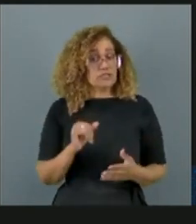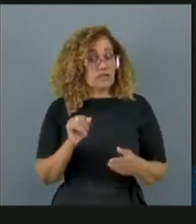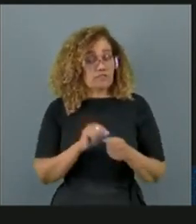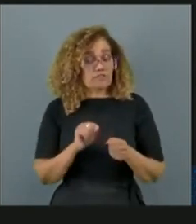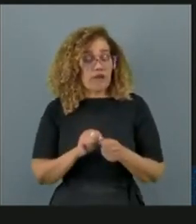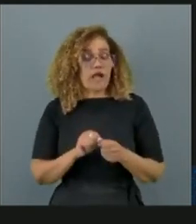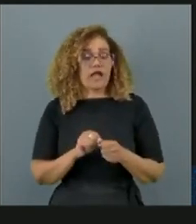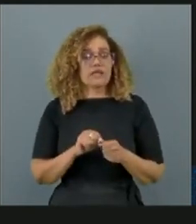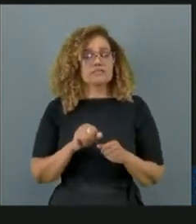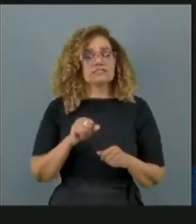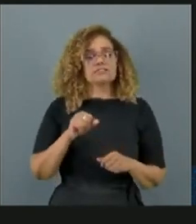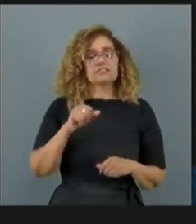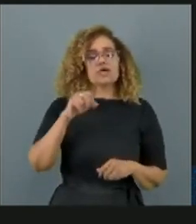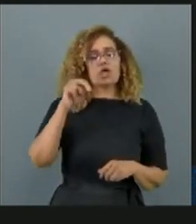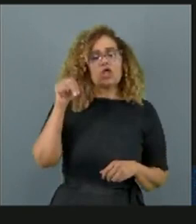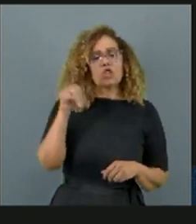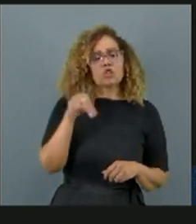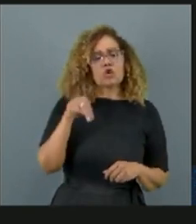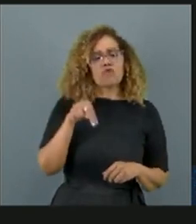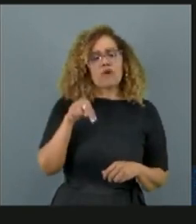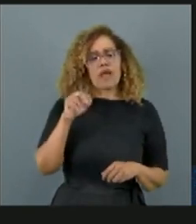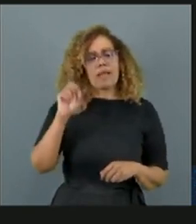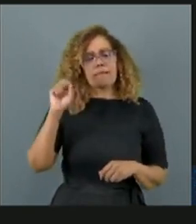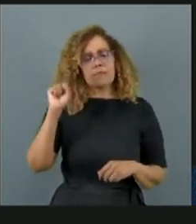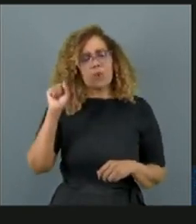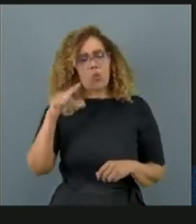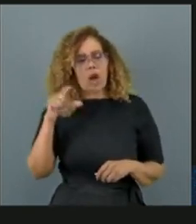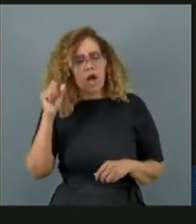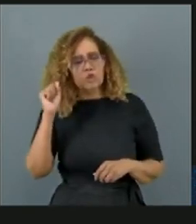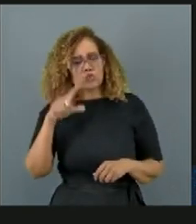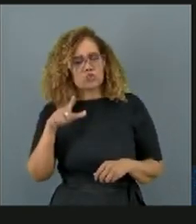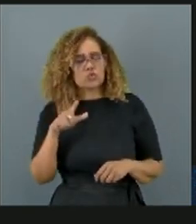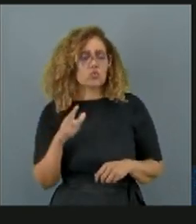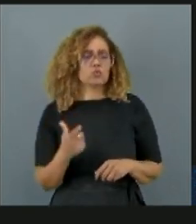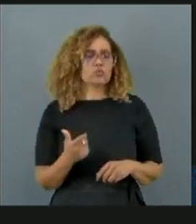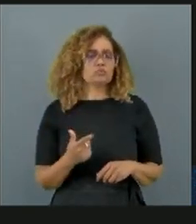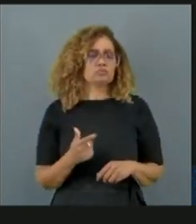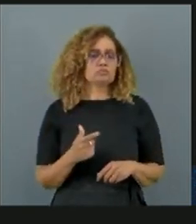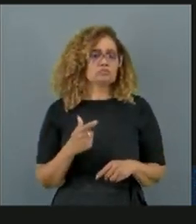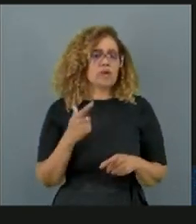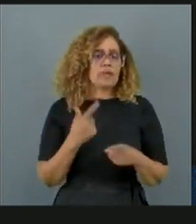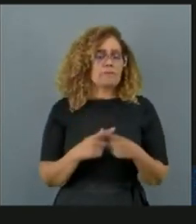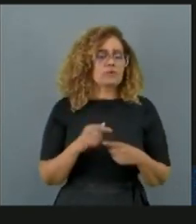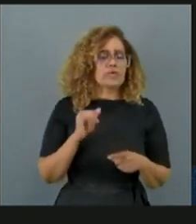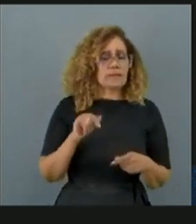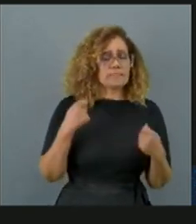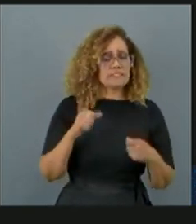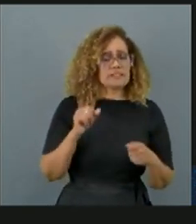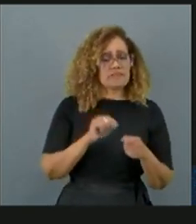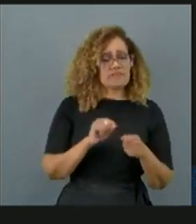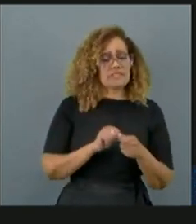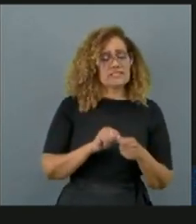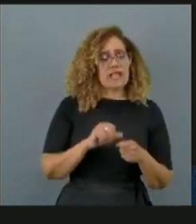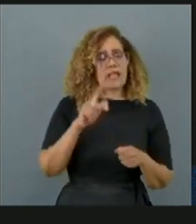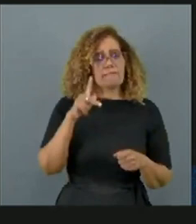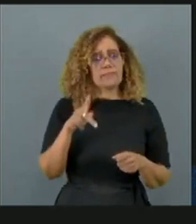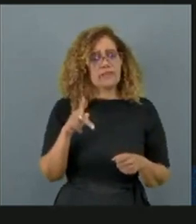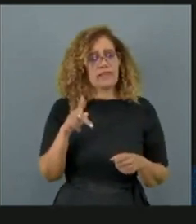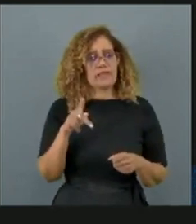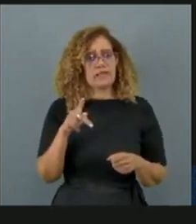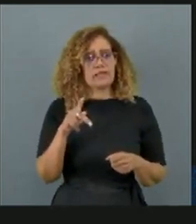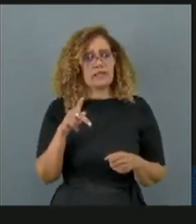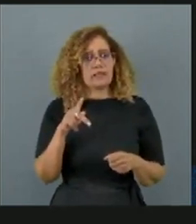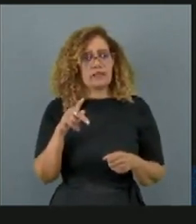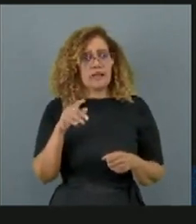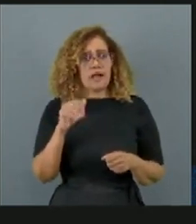Azul, qual é a ideia? É que você faça um PSA, que você procure um médico para verificar como